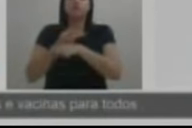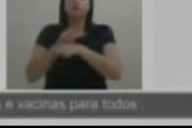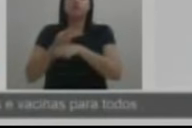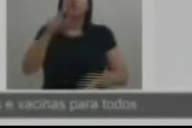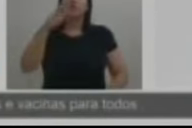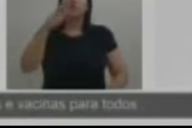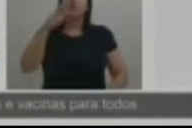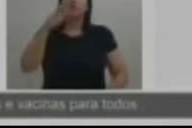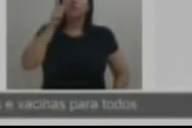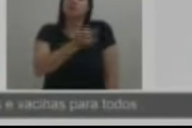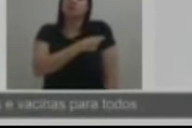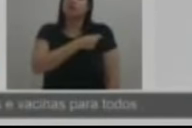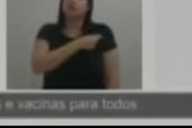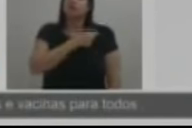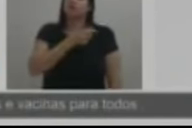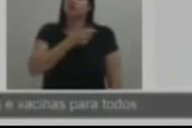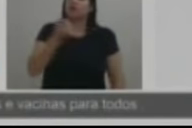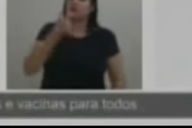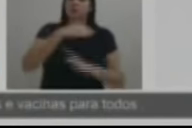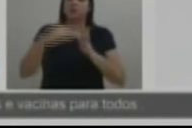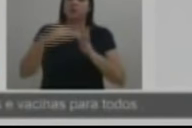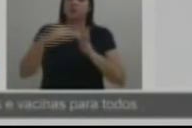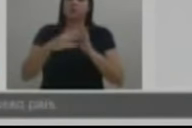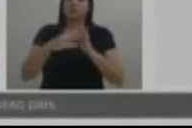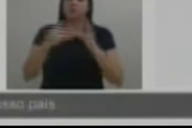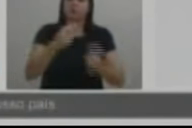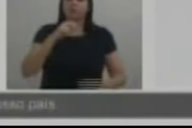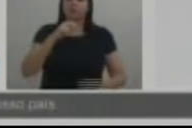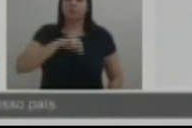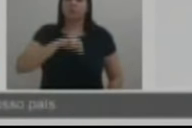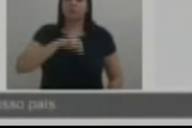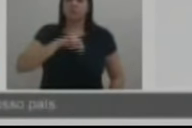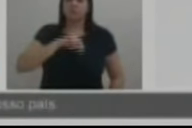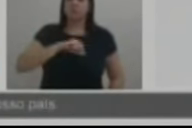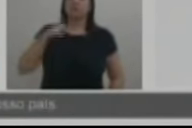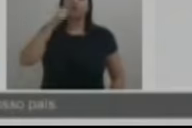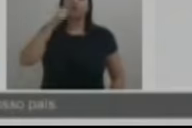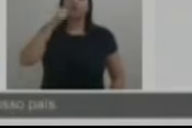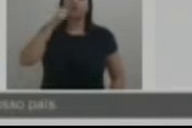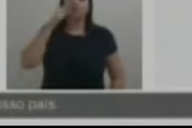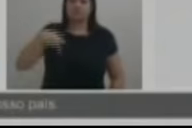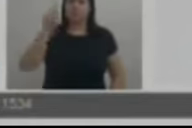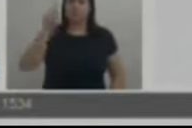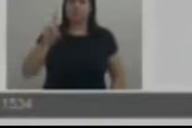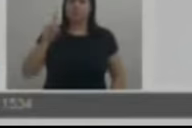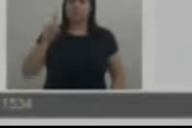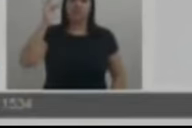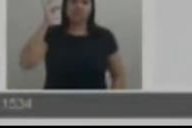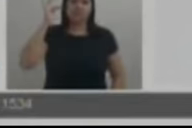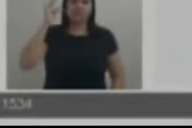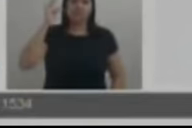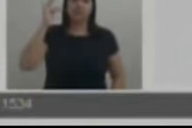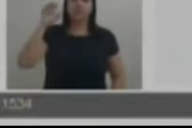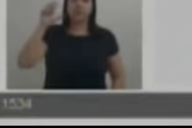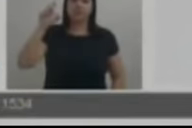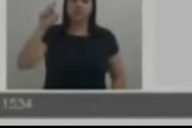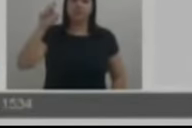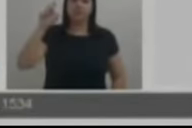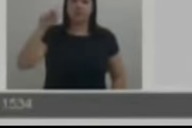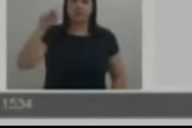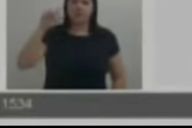acesso a remédio e vacina para todos. Pela igualdade salarial das mulheres no nosso país. Para a deputada federal,